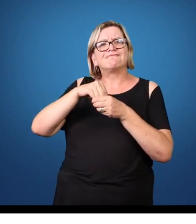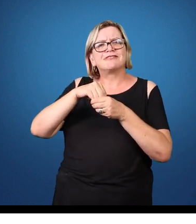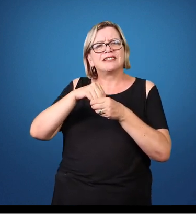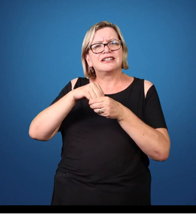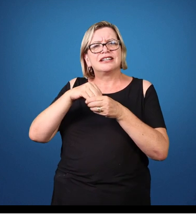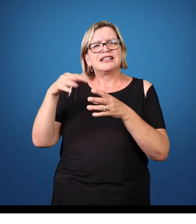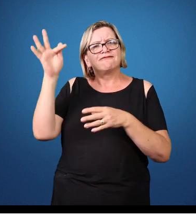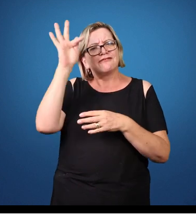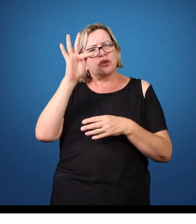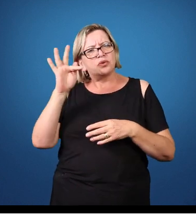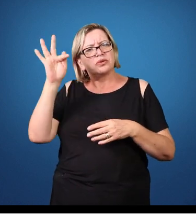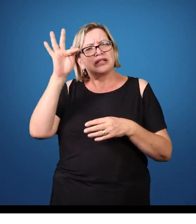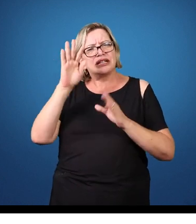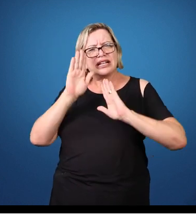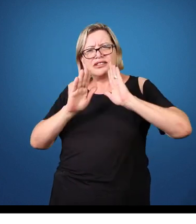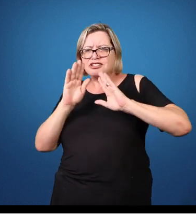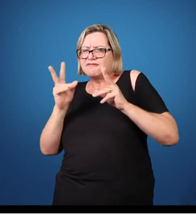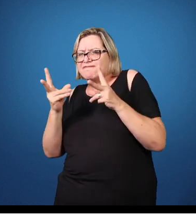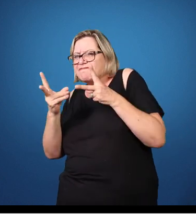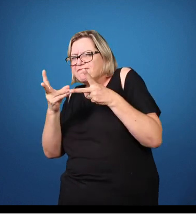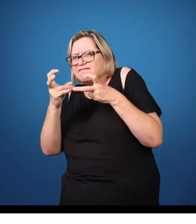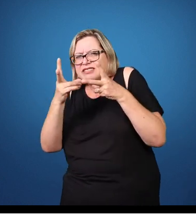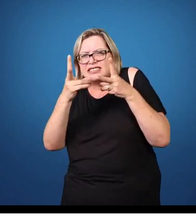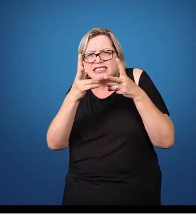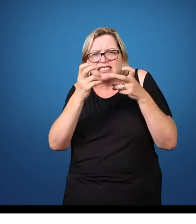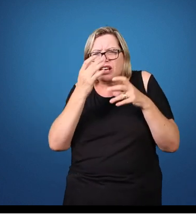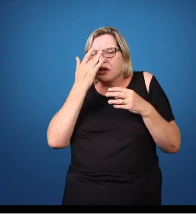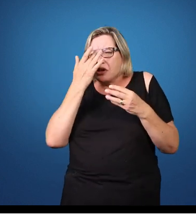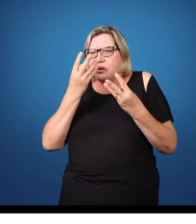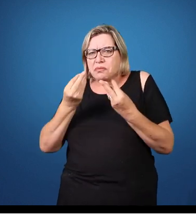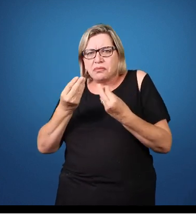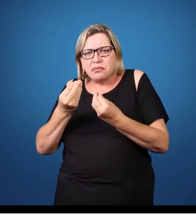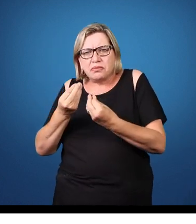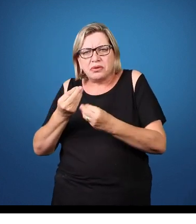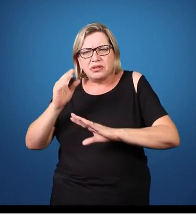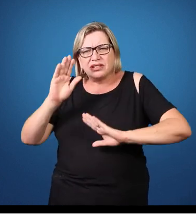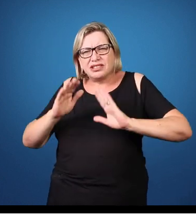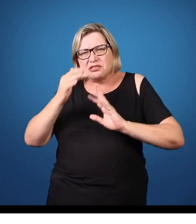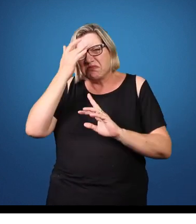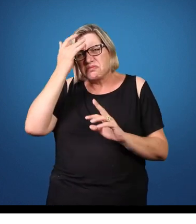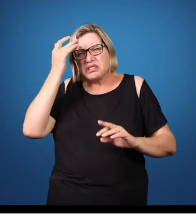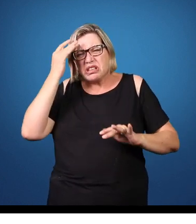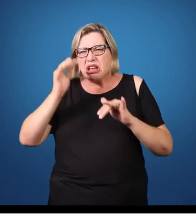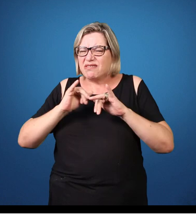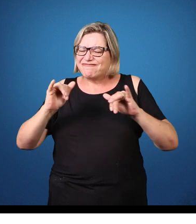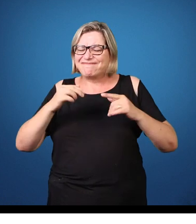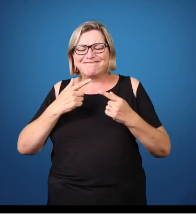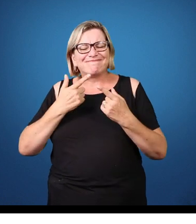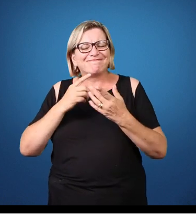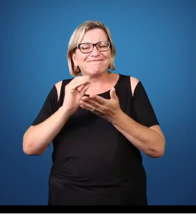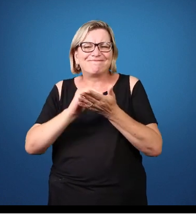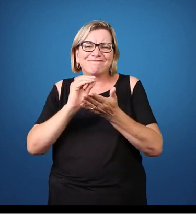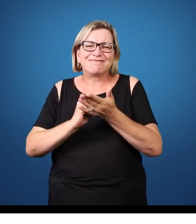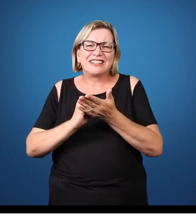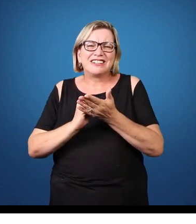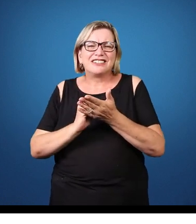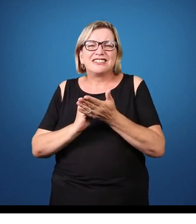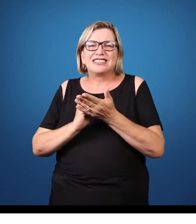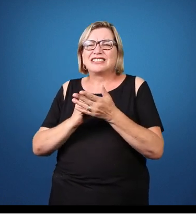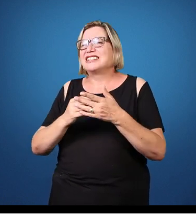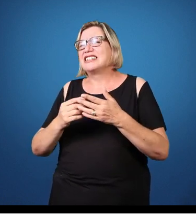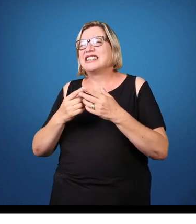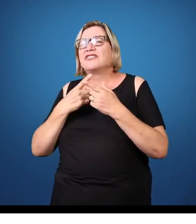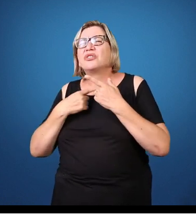né? Uma alegada falta de interesse do alunado, que passa por uma transformação enorme, do ensino médio para o ensino superior,